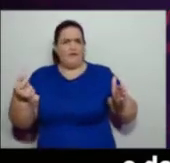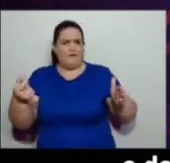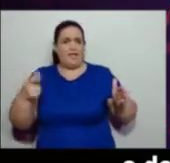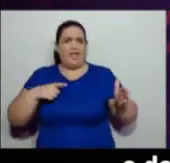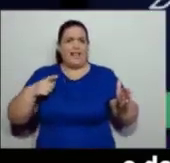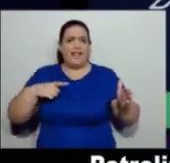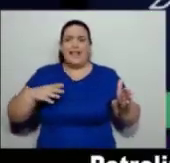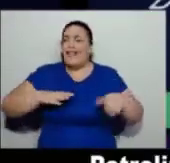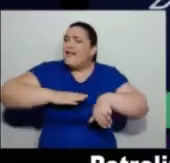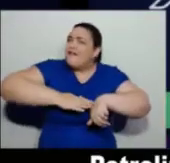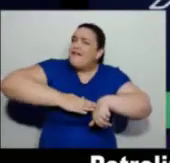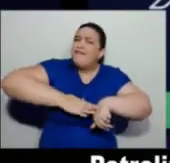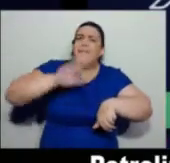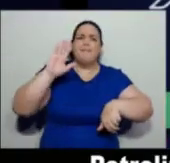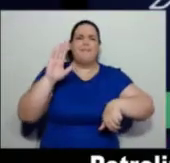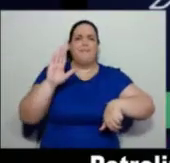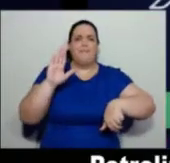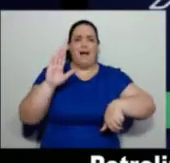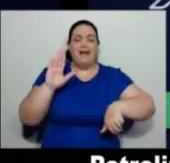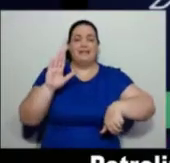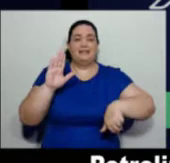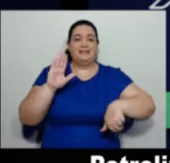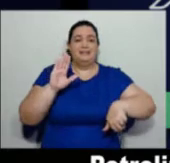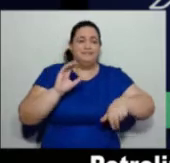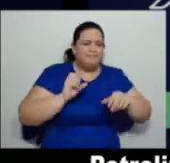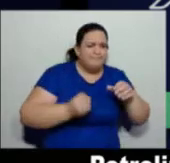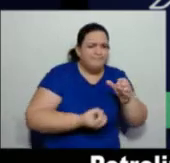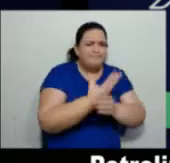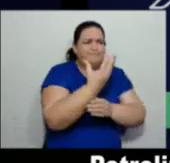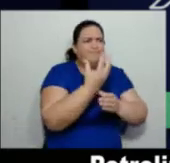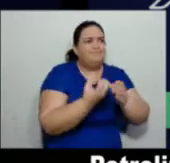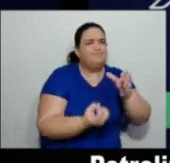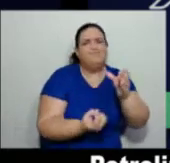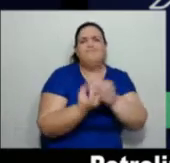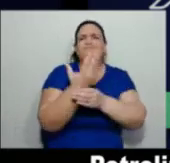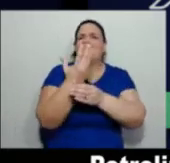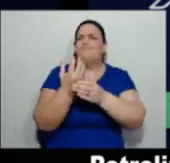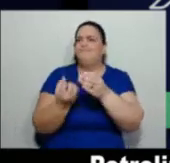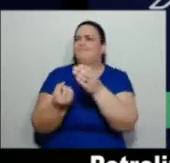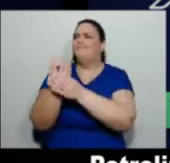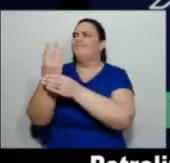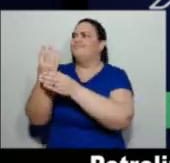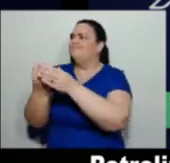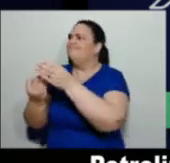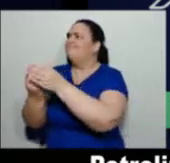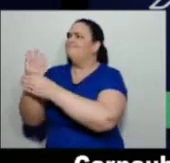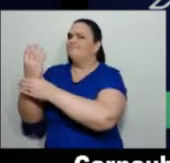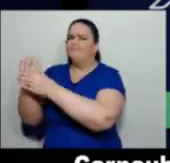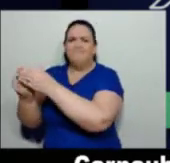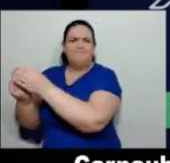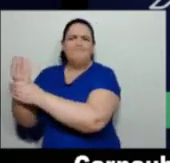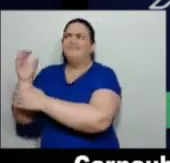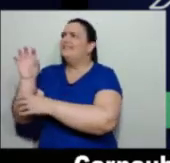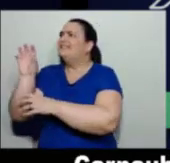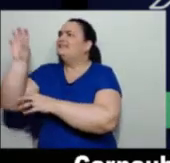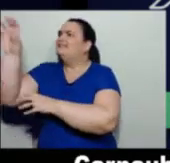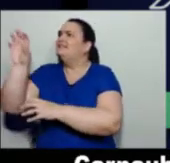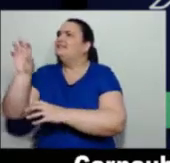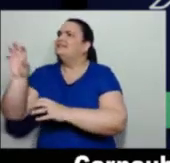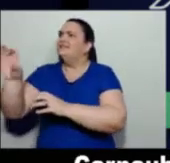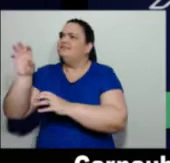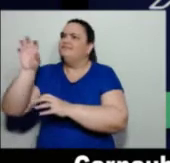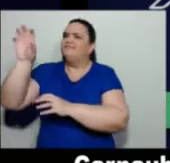as unidades de Petrolina, Salgueiro, Agrestina, Mirandiba, Serra Talhada, Carnalbeira da Penha,